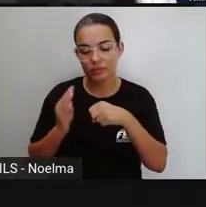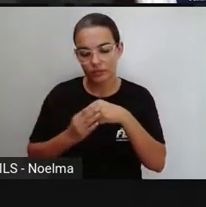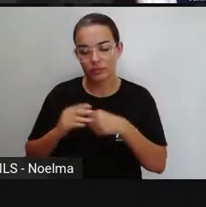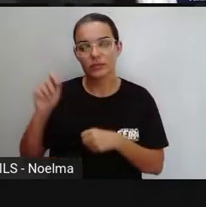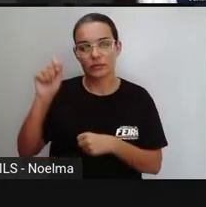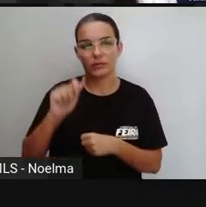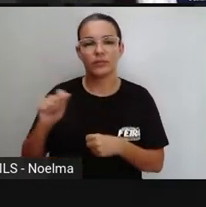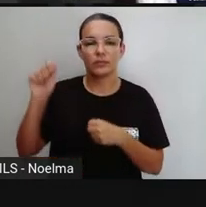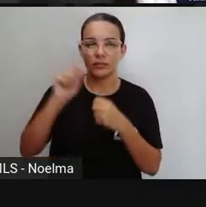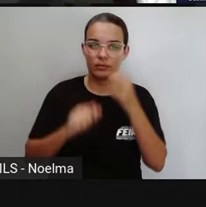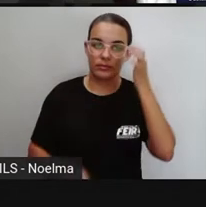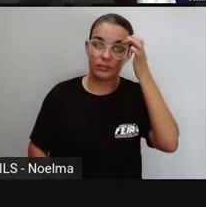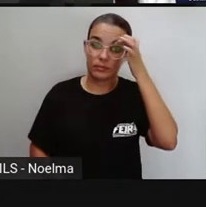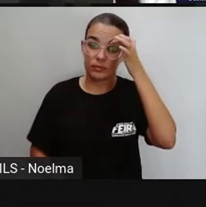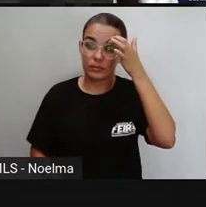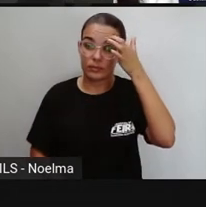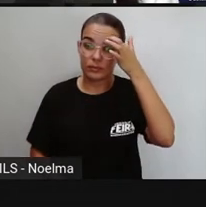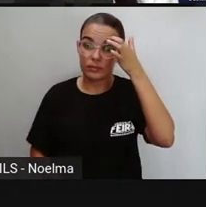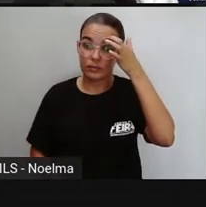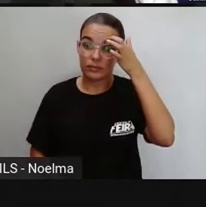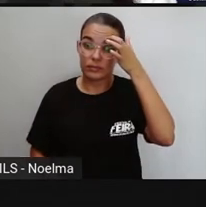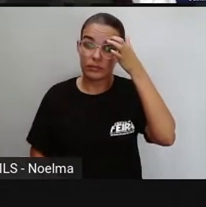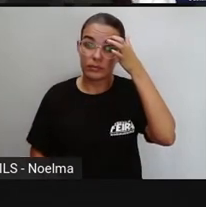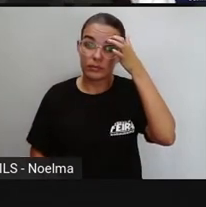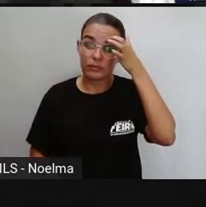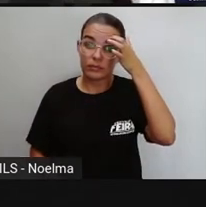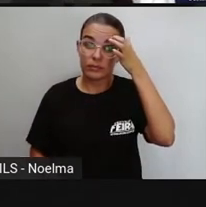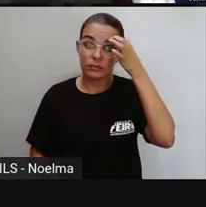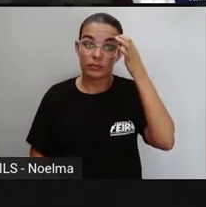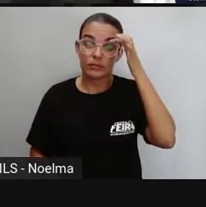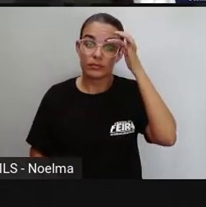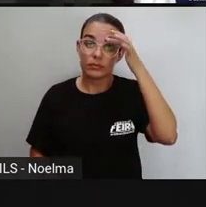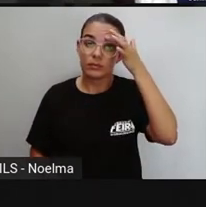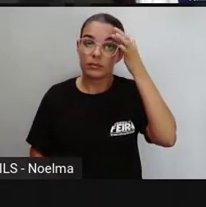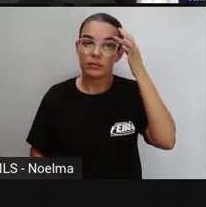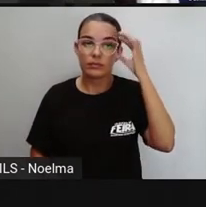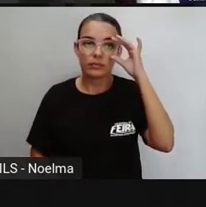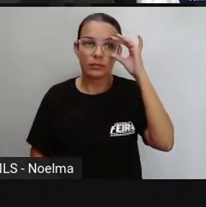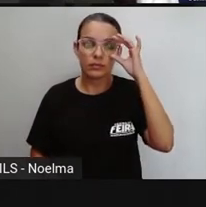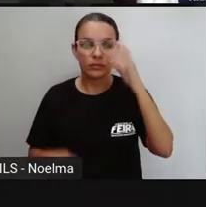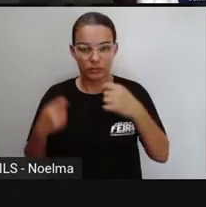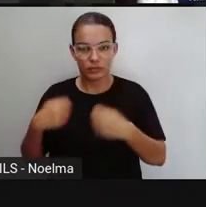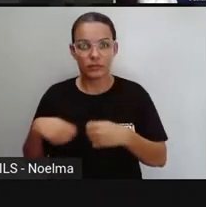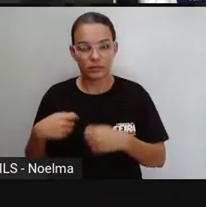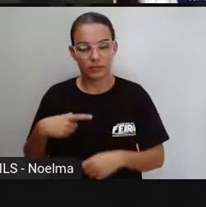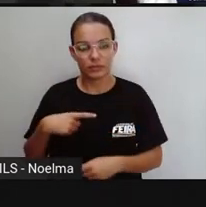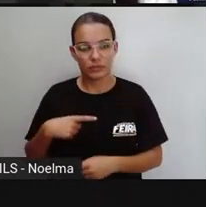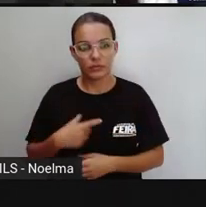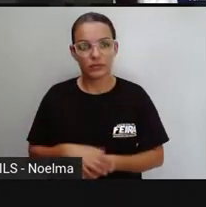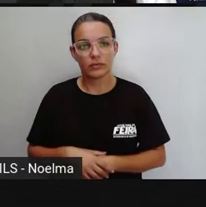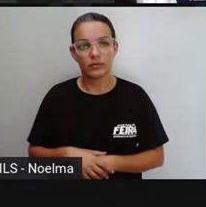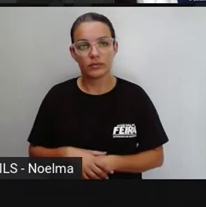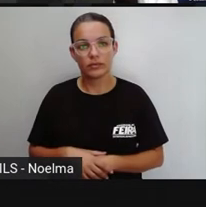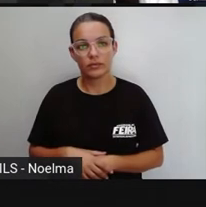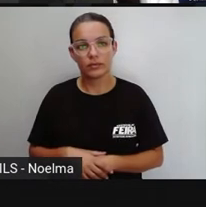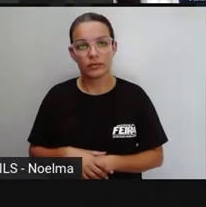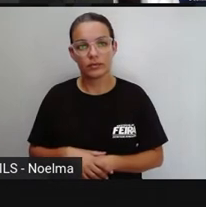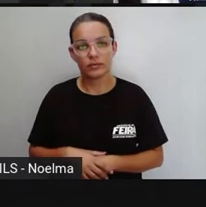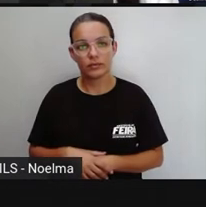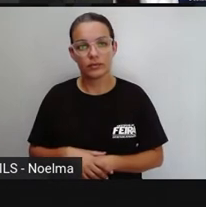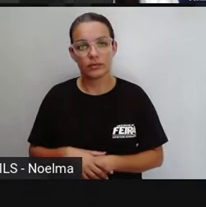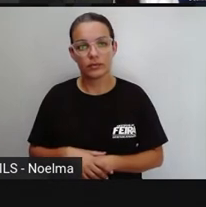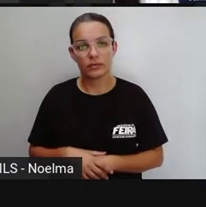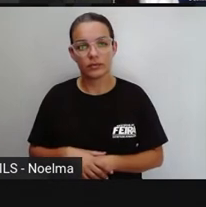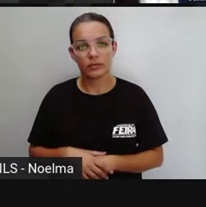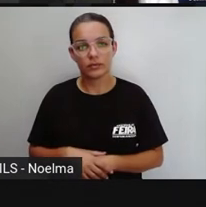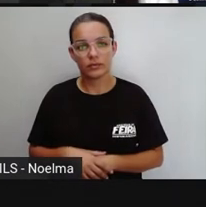registro em cartório da existência dessa associação, ela precisa existir, e aí isso precisa estar